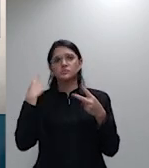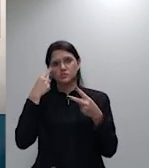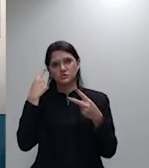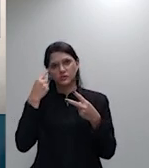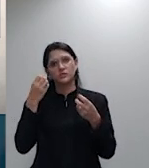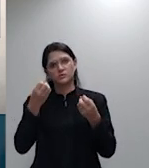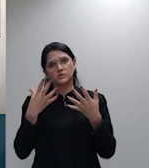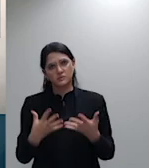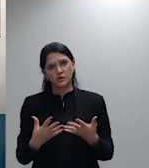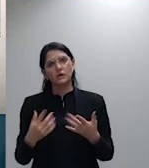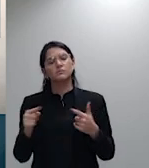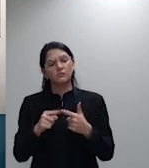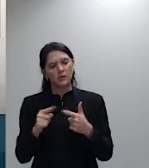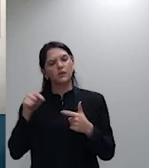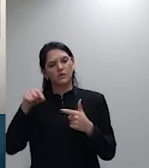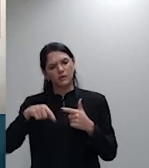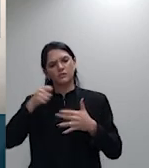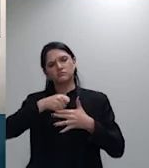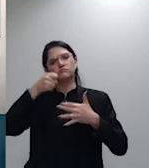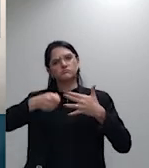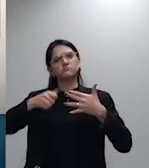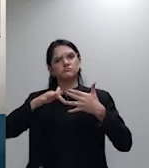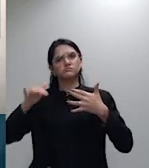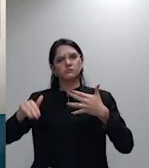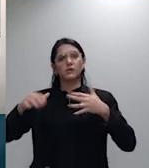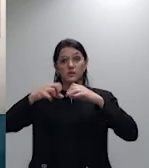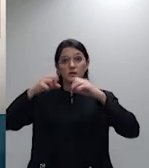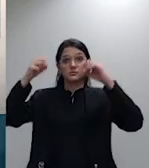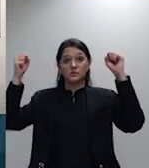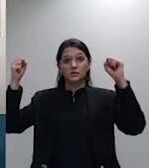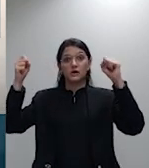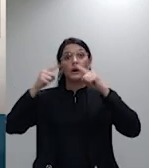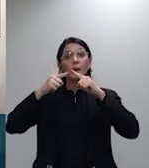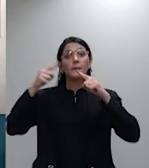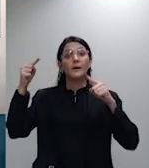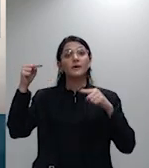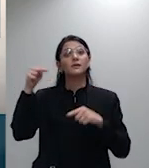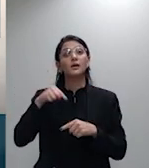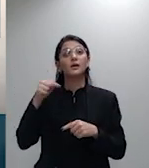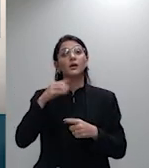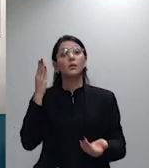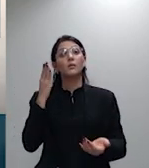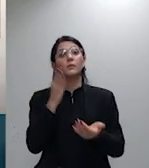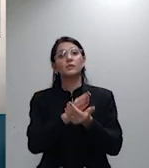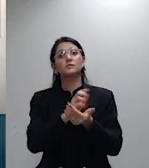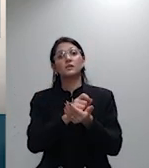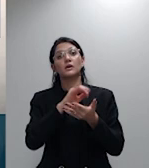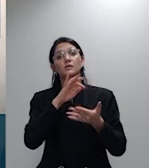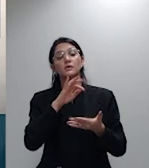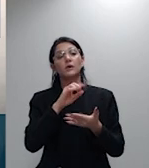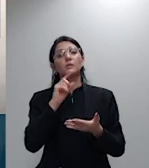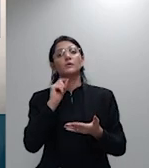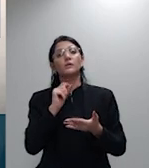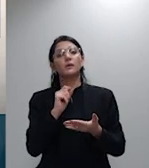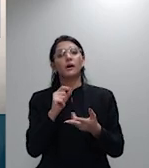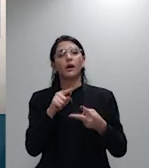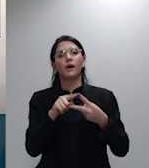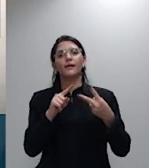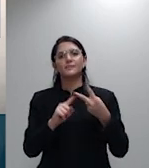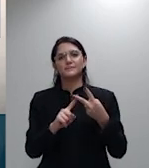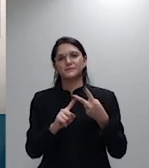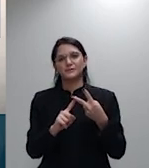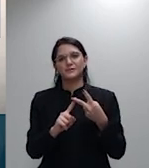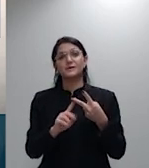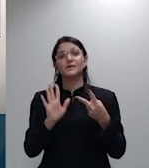mas o caso comporta como as duas turmas do Superior Tribunal de Justiça já tiveram